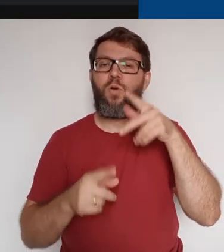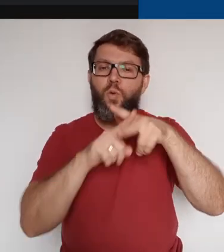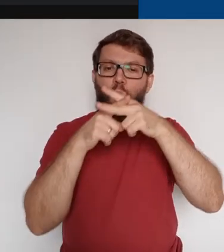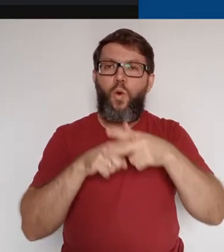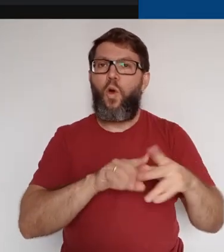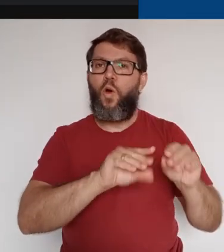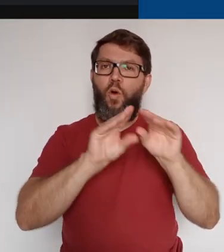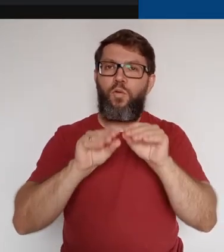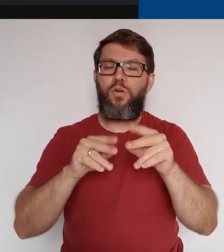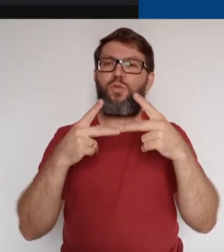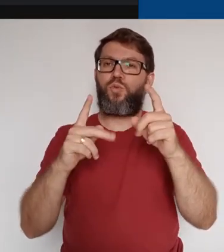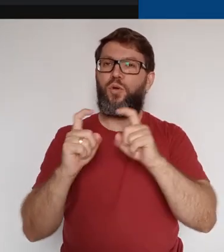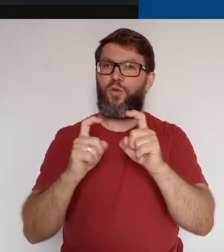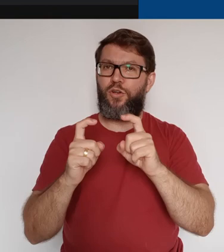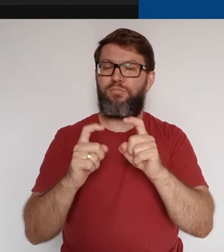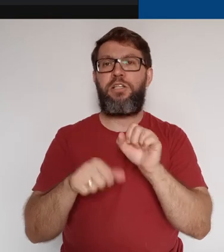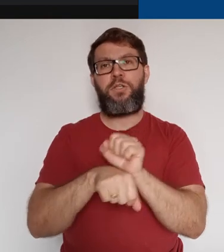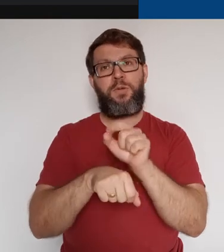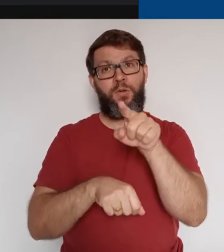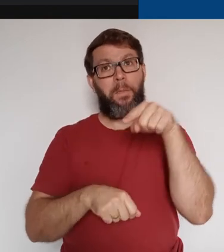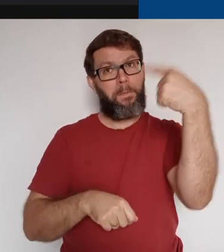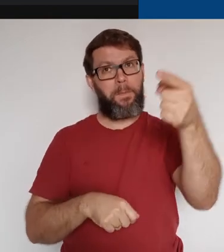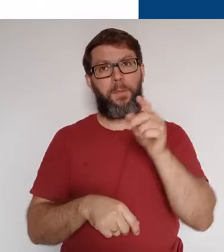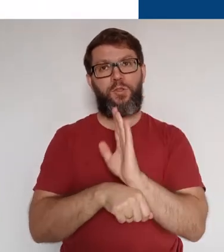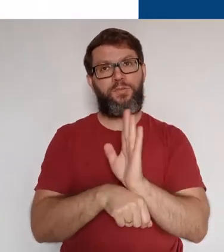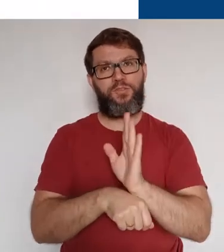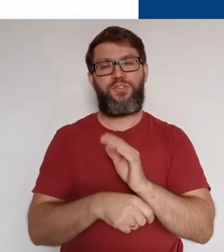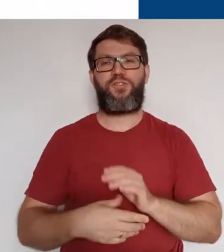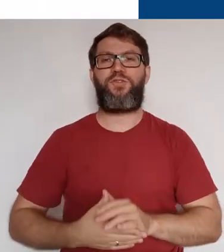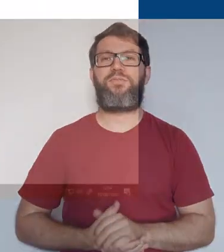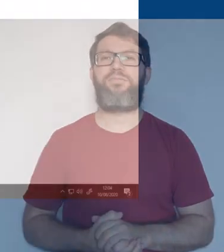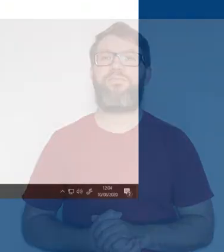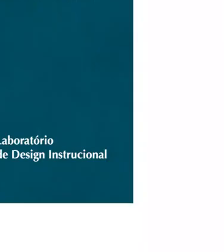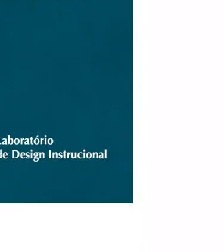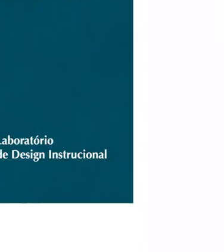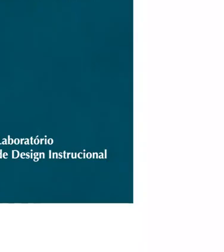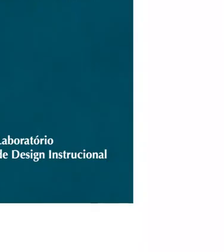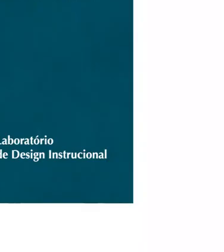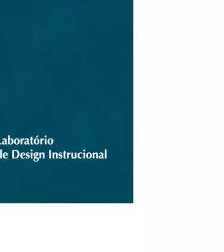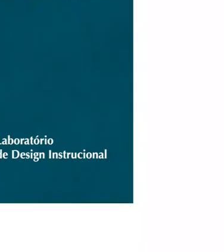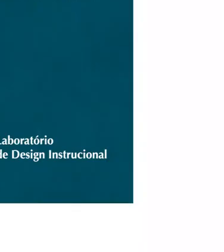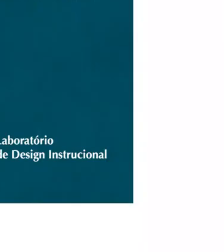configurações na sua próxima reunião? Espero você no próximo vídeo!